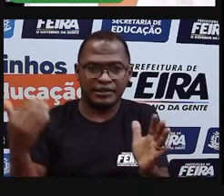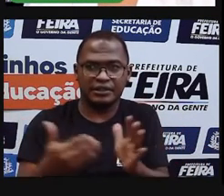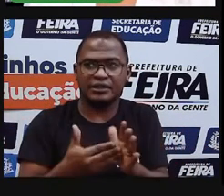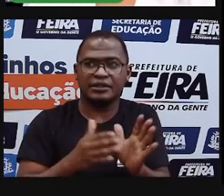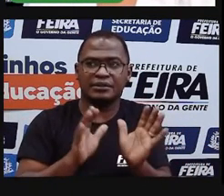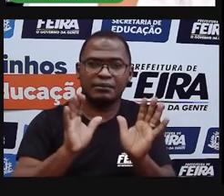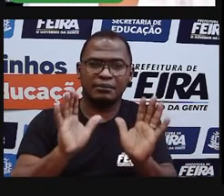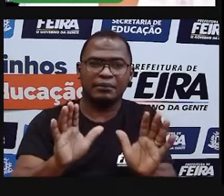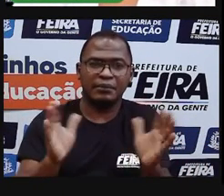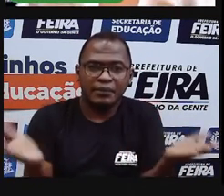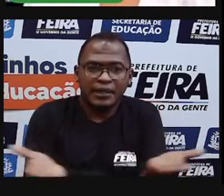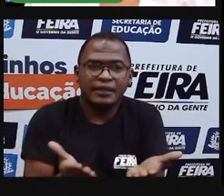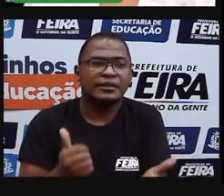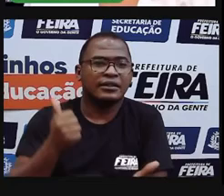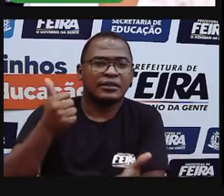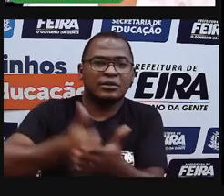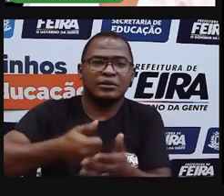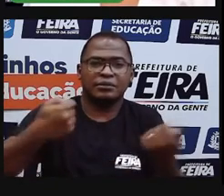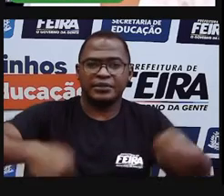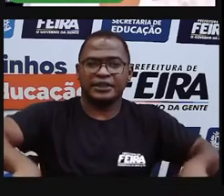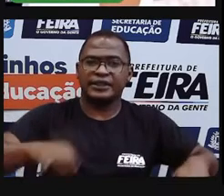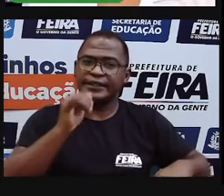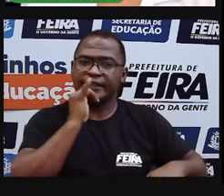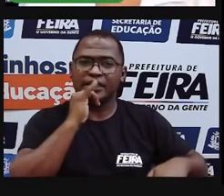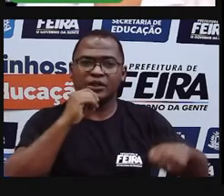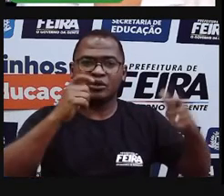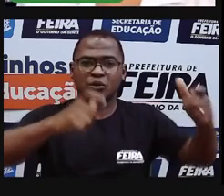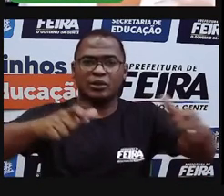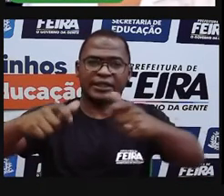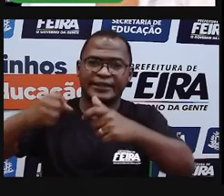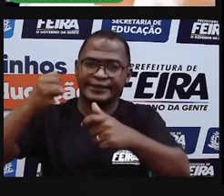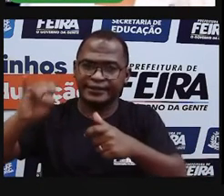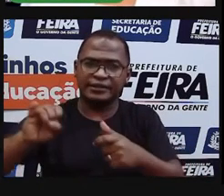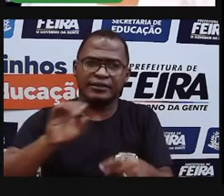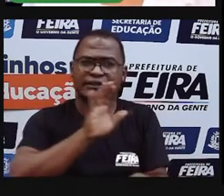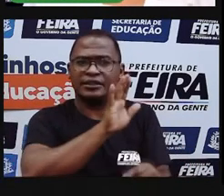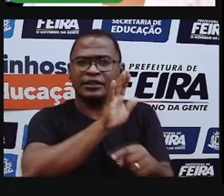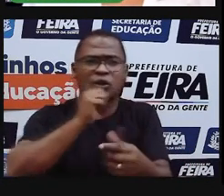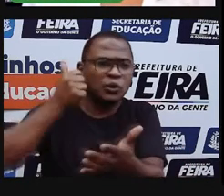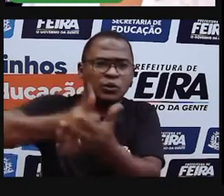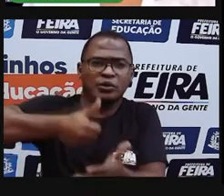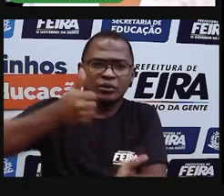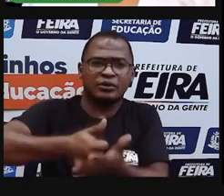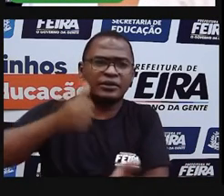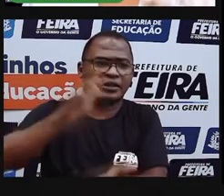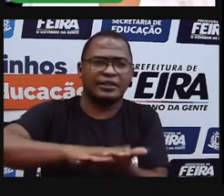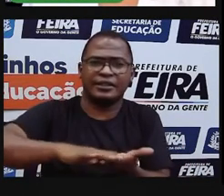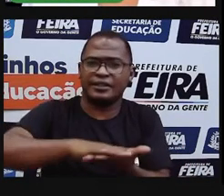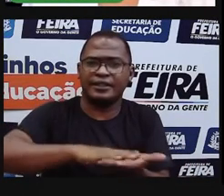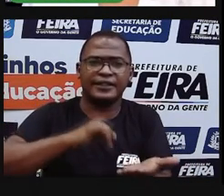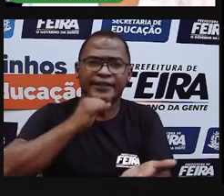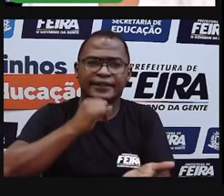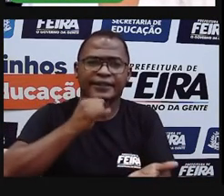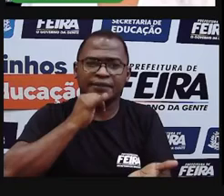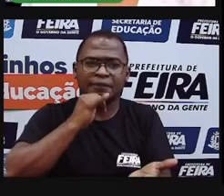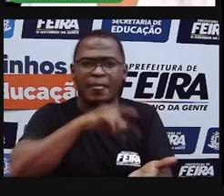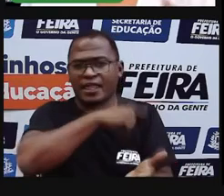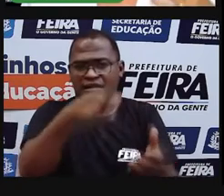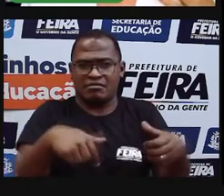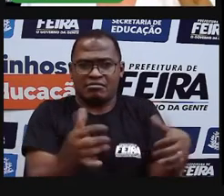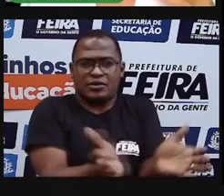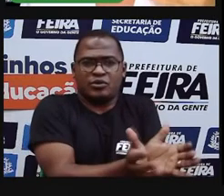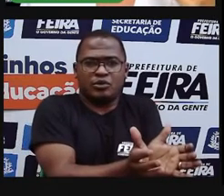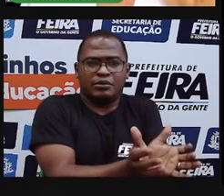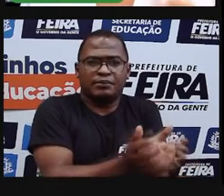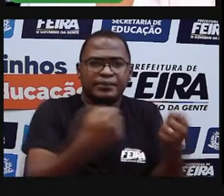né? Ou a gente quer acreditar, ou a gente quer colaborar. Porque se a gente não acreditasse, não quisesse, a gente não precisaria estar naquela comunidade, né?